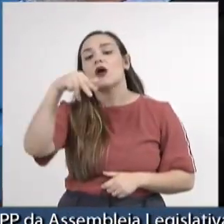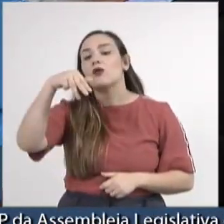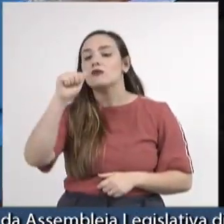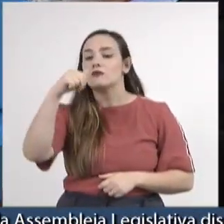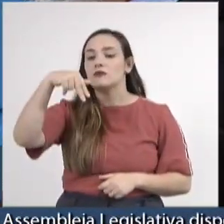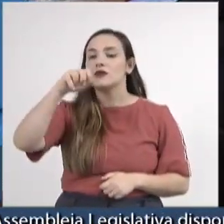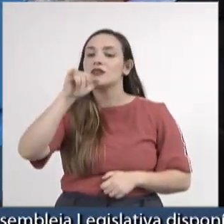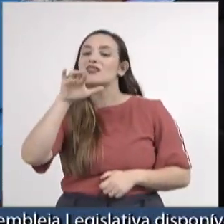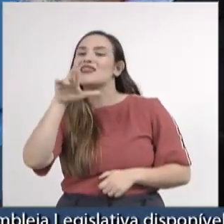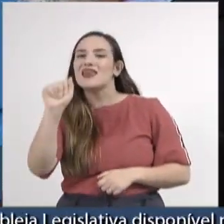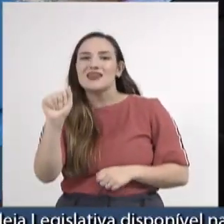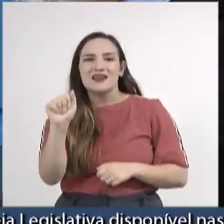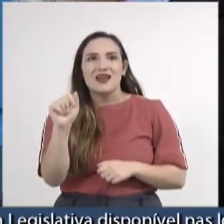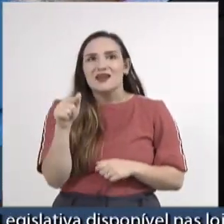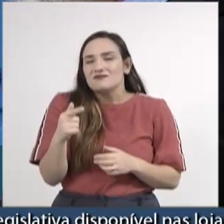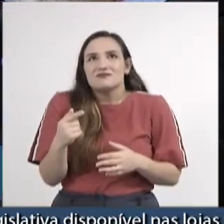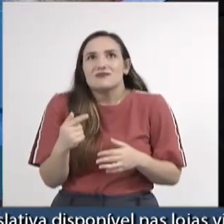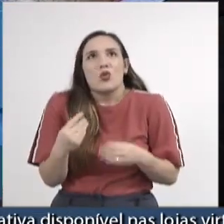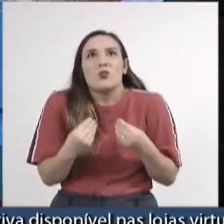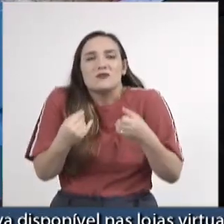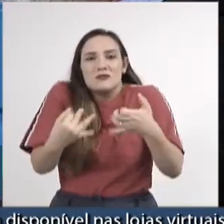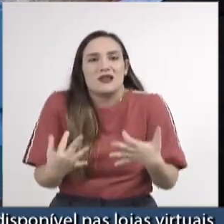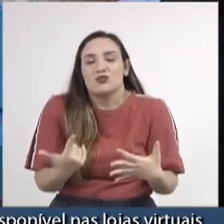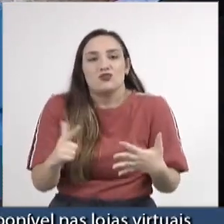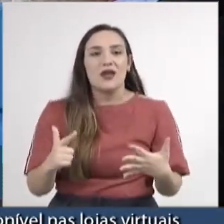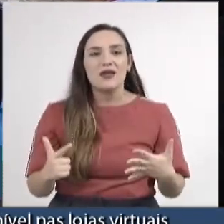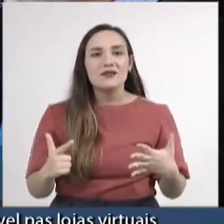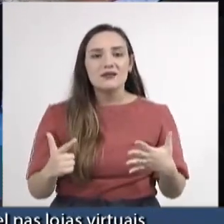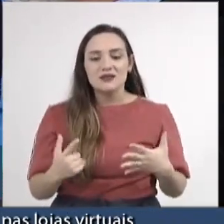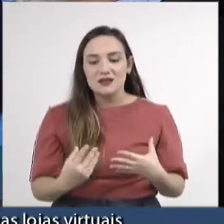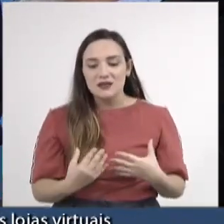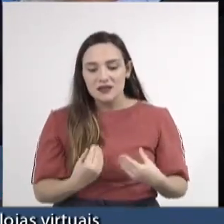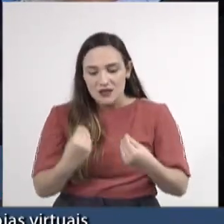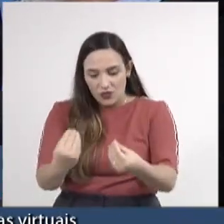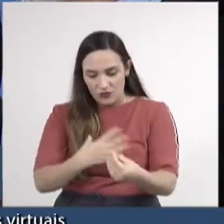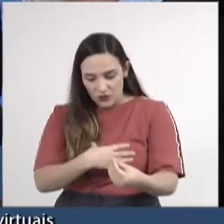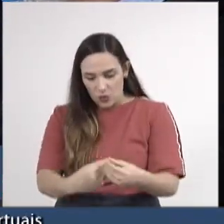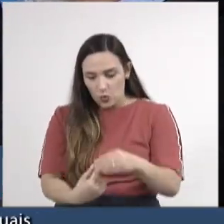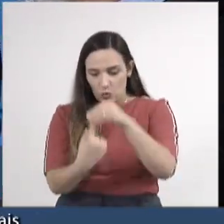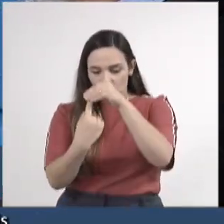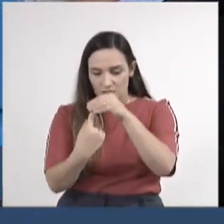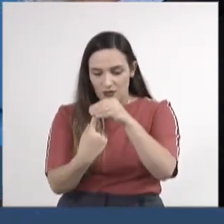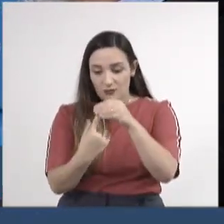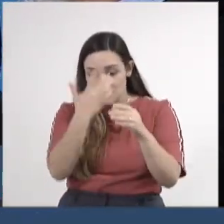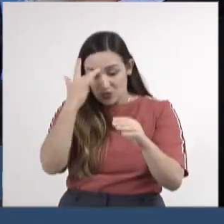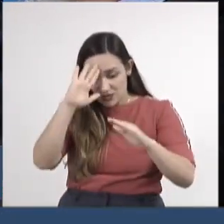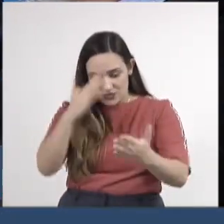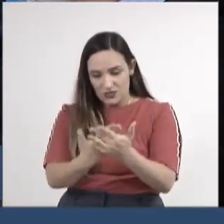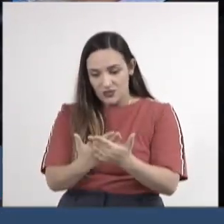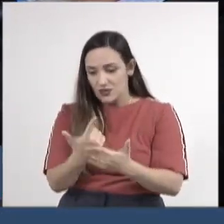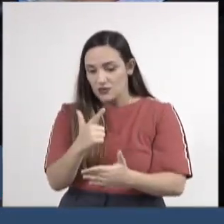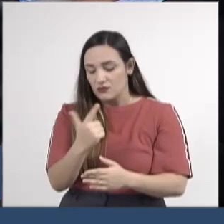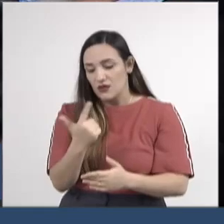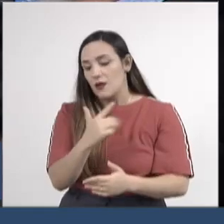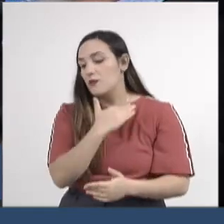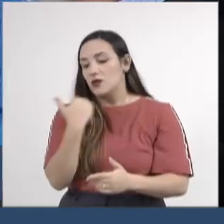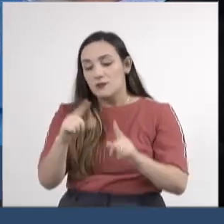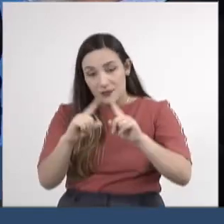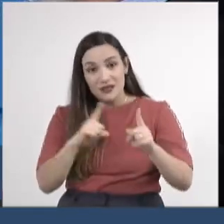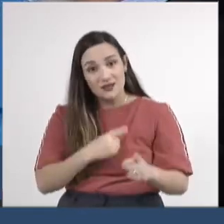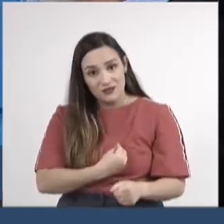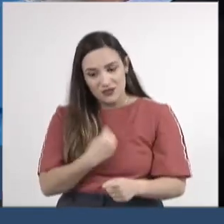amou o mundo de tal maneira que deu o seu filho nos gêneros, para que aquele que nele crê não pereça, mas tenha a vida eterna. Portanto,